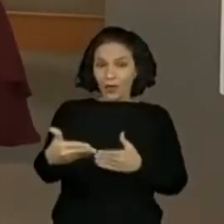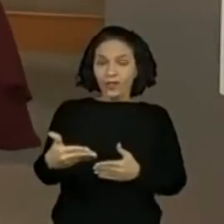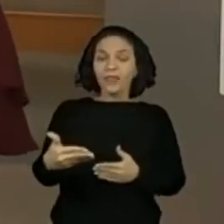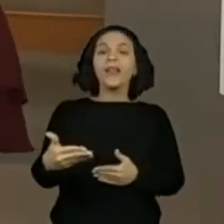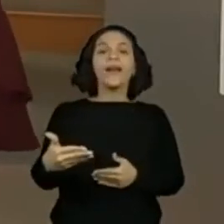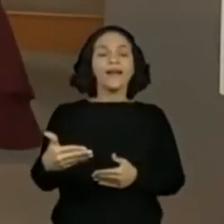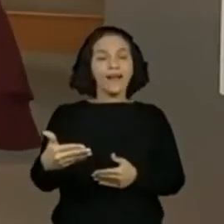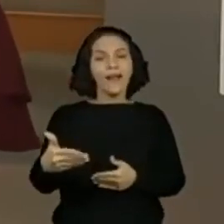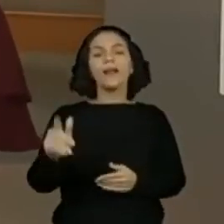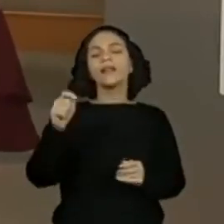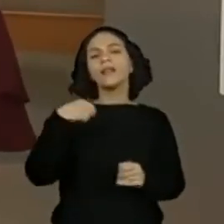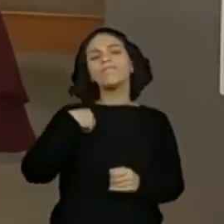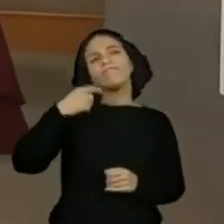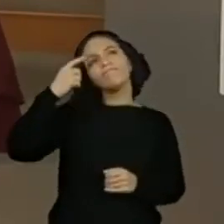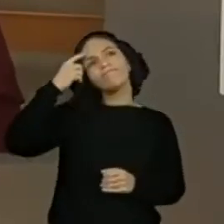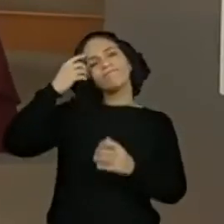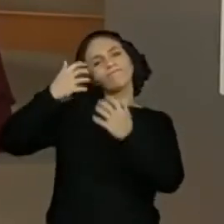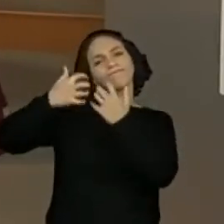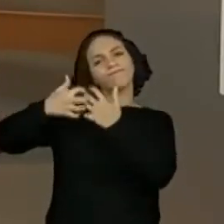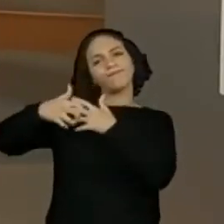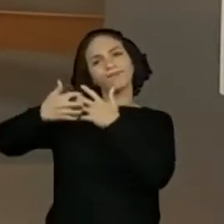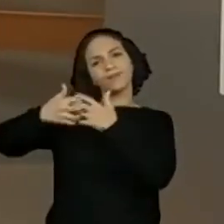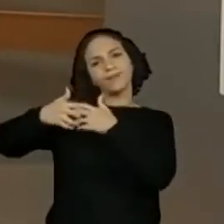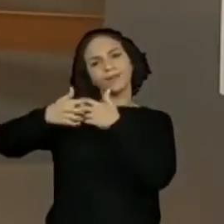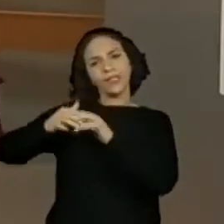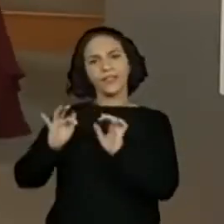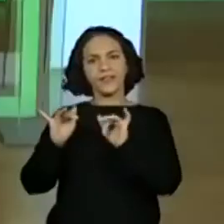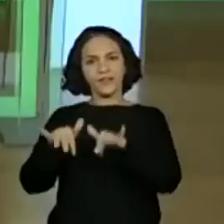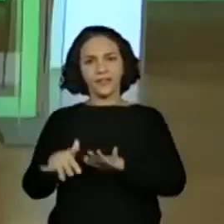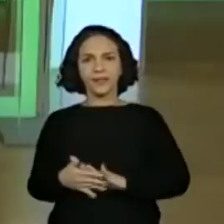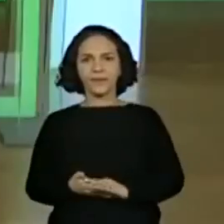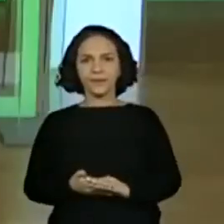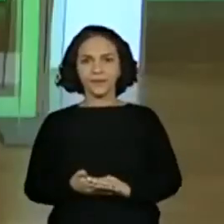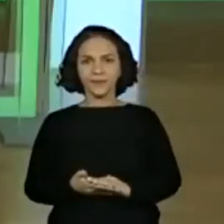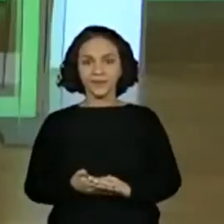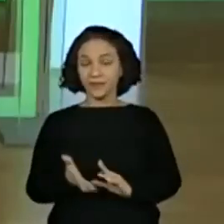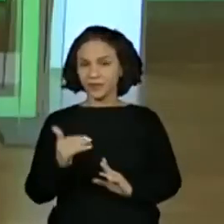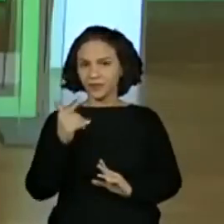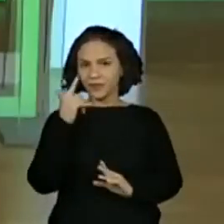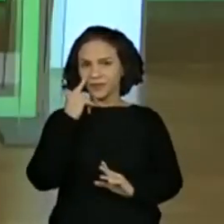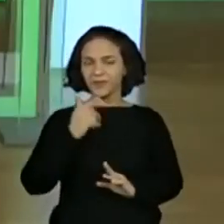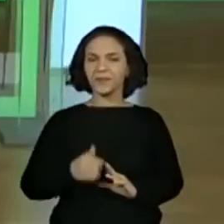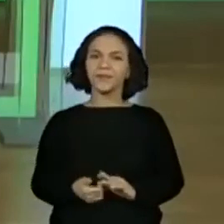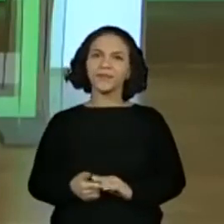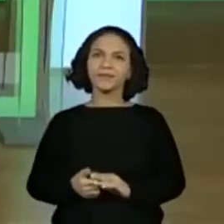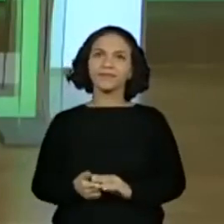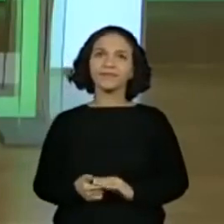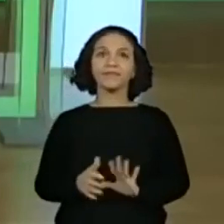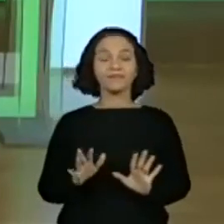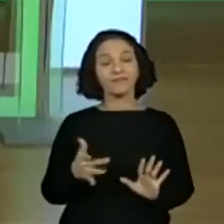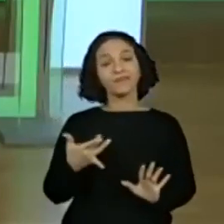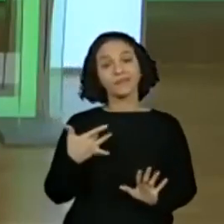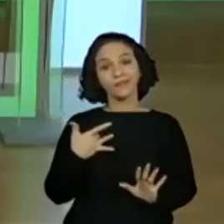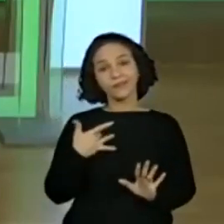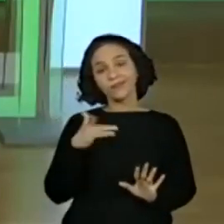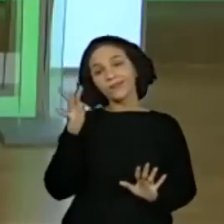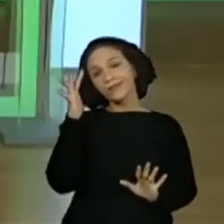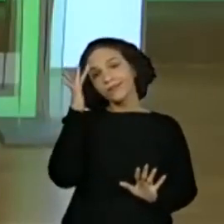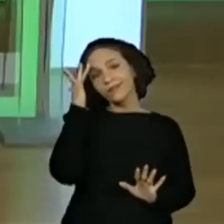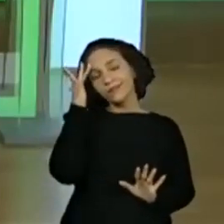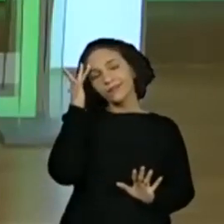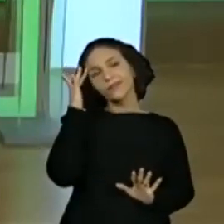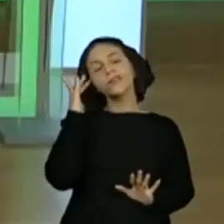a gente vai pensar no nosso final. Então, vamos lá, professora? Vamos lá, professora. Vamos lá, Tuminha. Eu acredito que a primeira coisa que